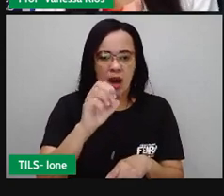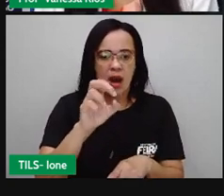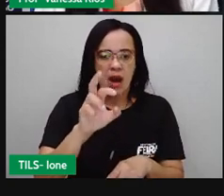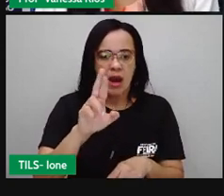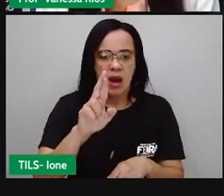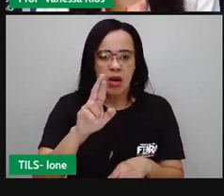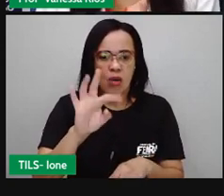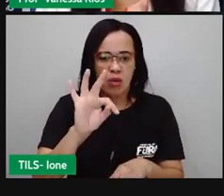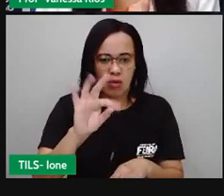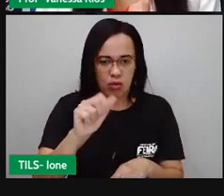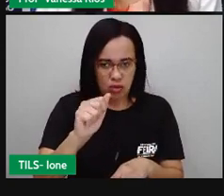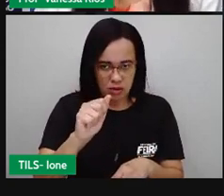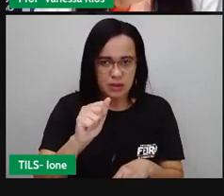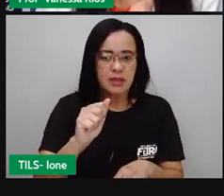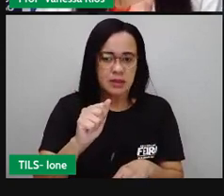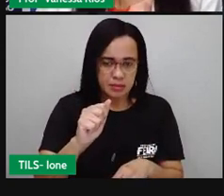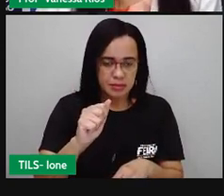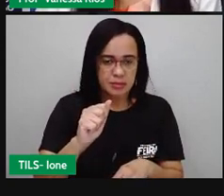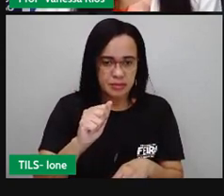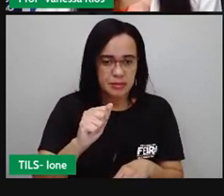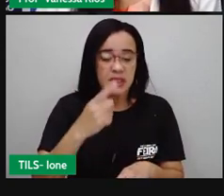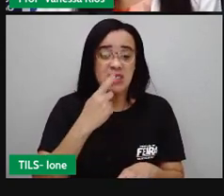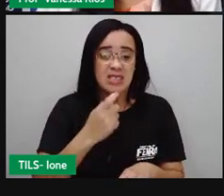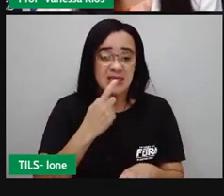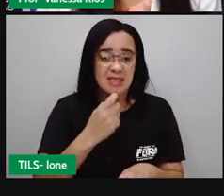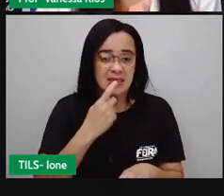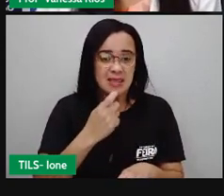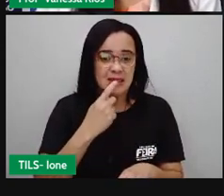de passar pelo processo de filtração.